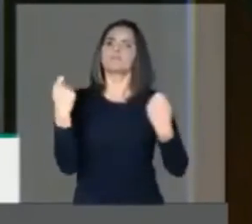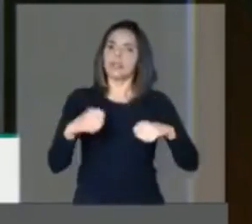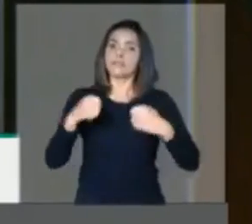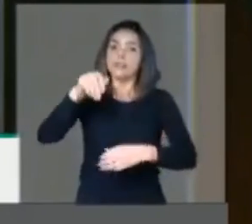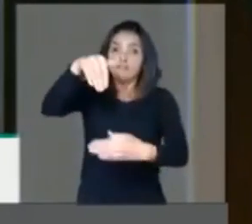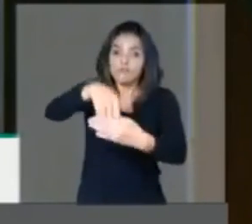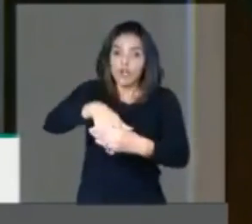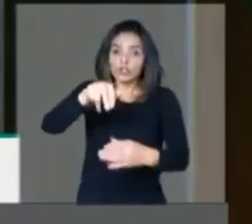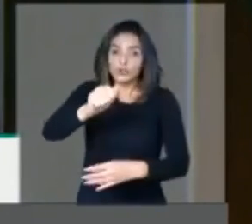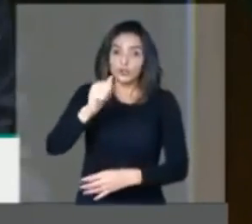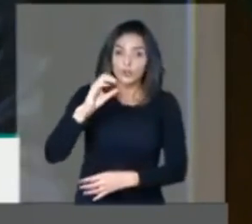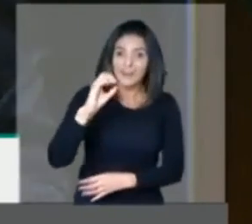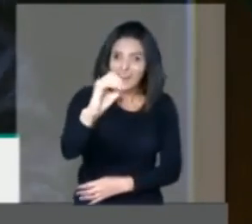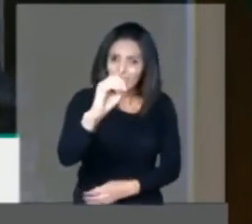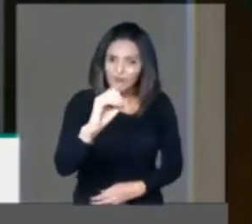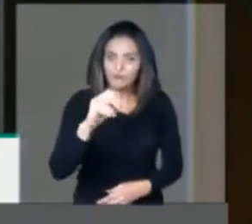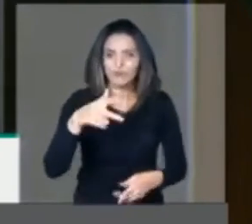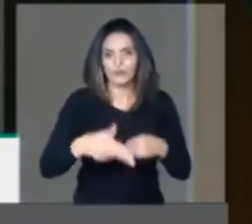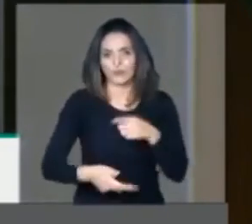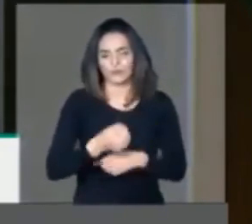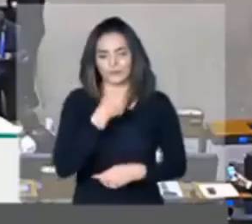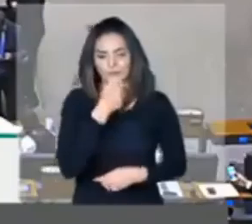voto é não... Presidente.